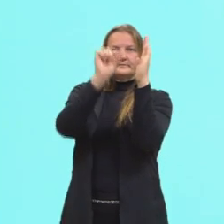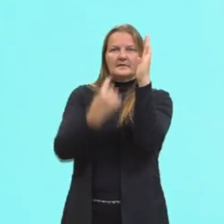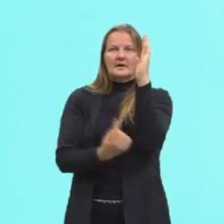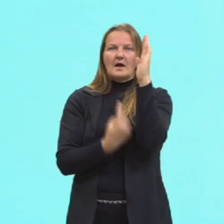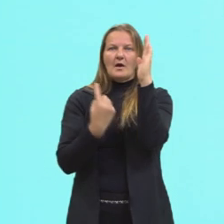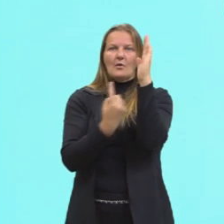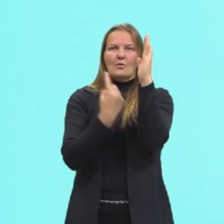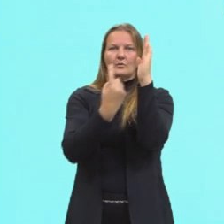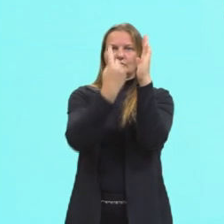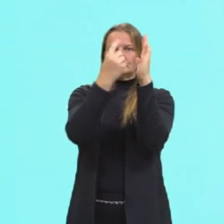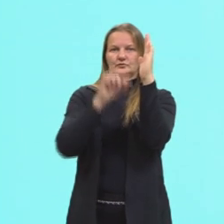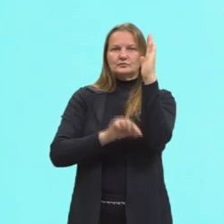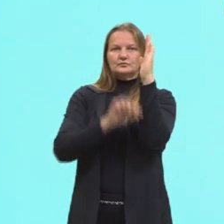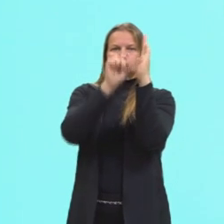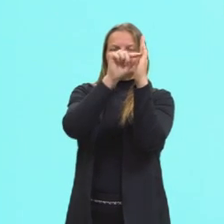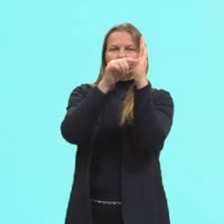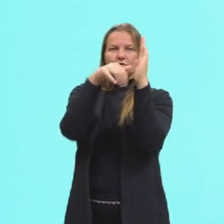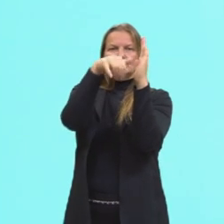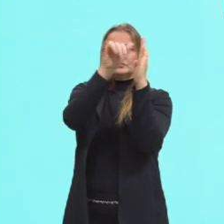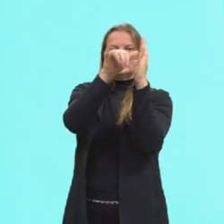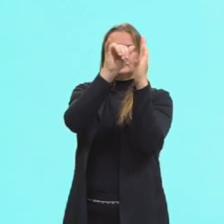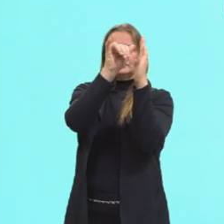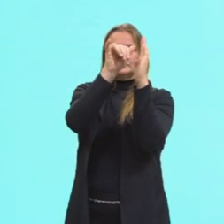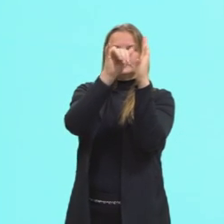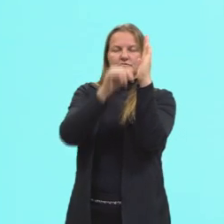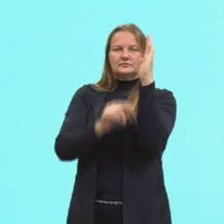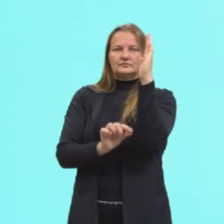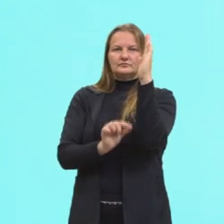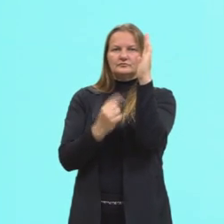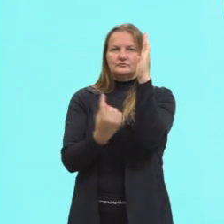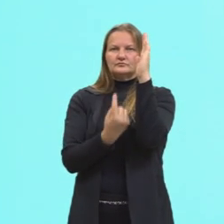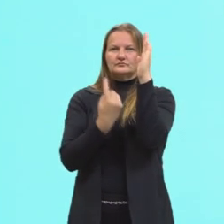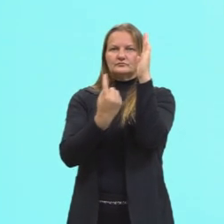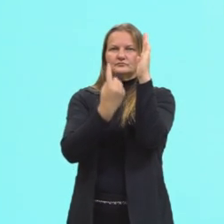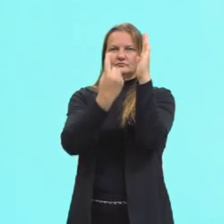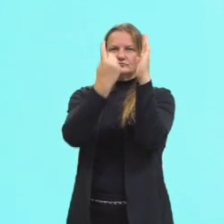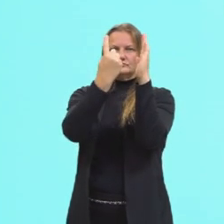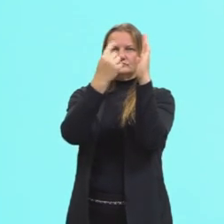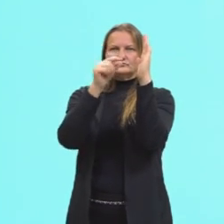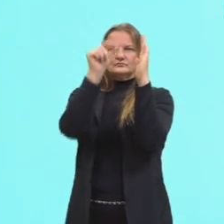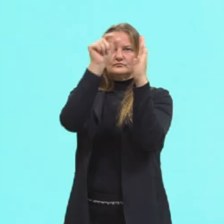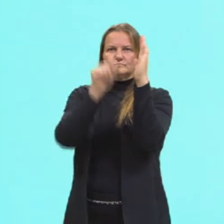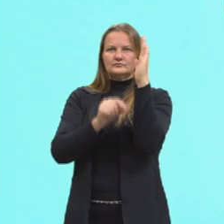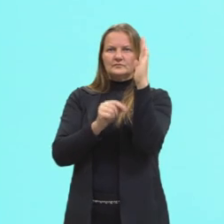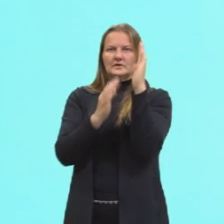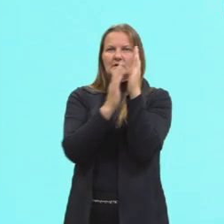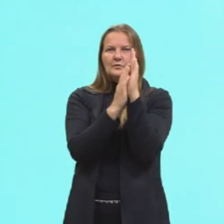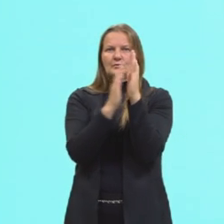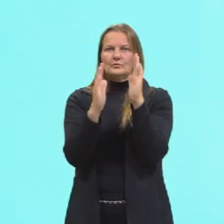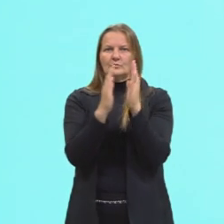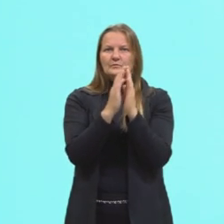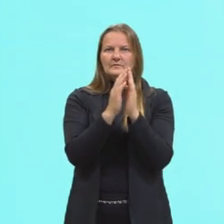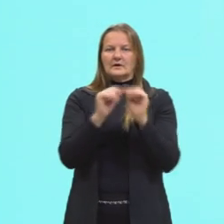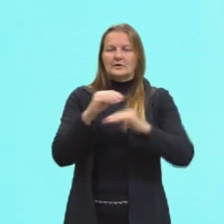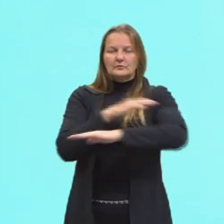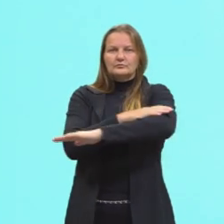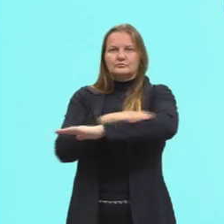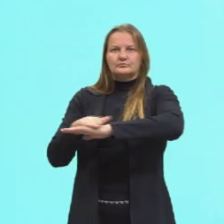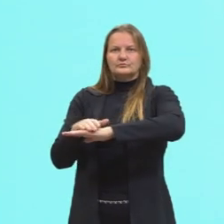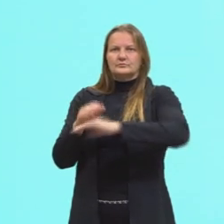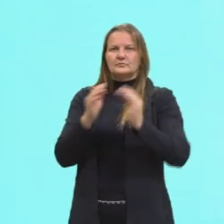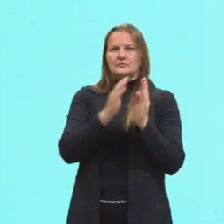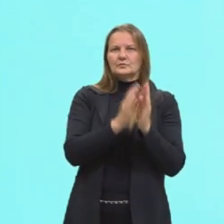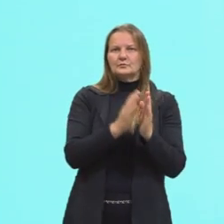diretamente ao eixo vertical, o eixo do Y, tá? A distância é sempre proporcional ao